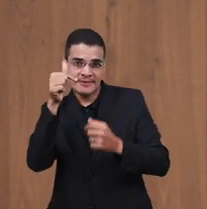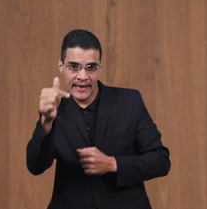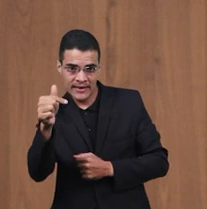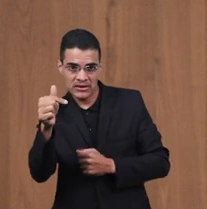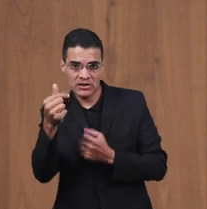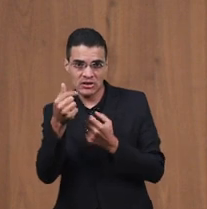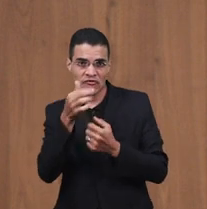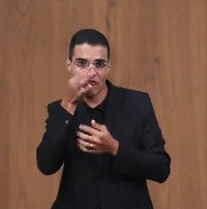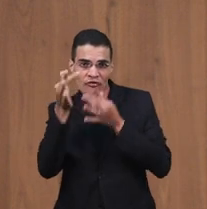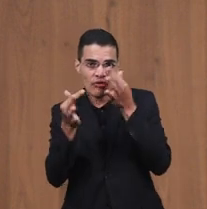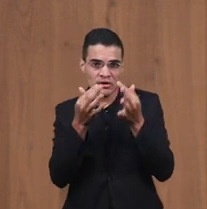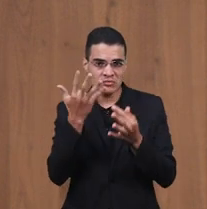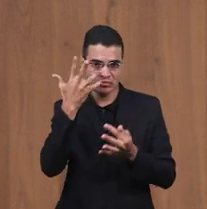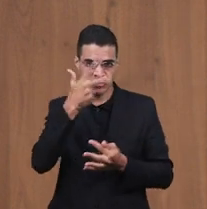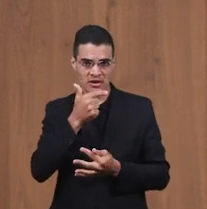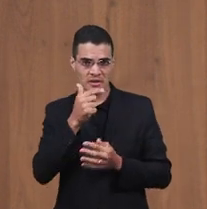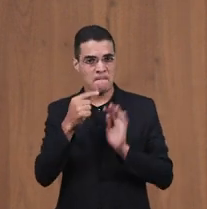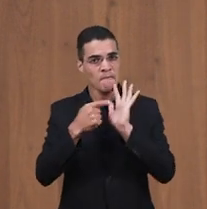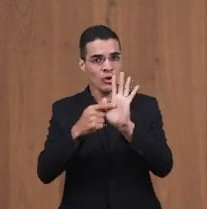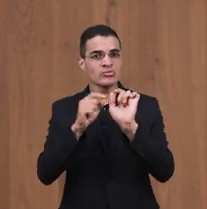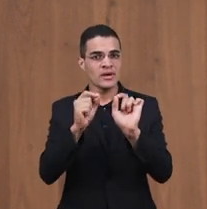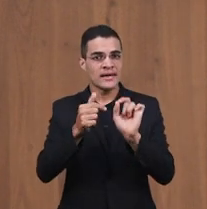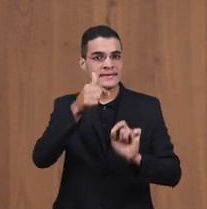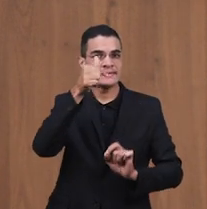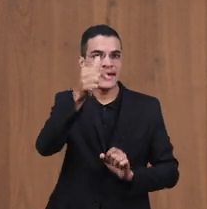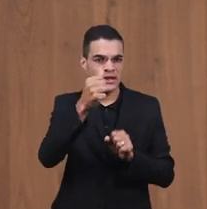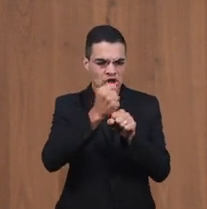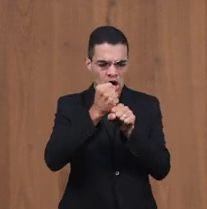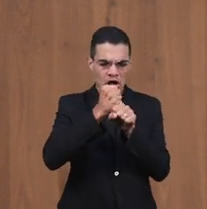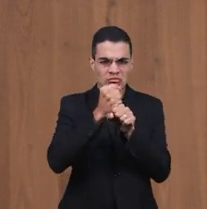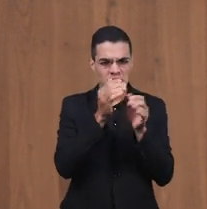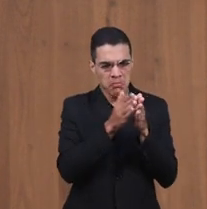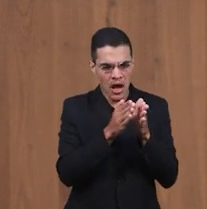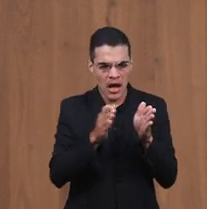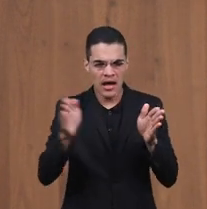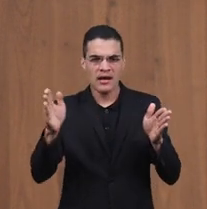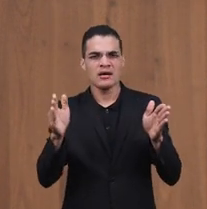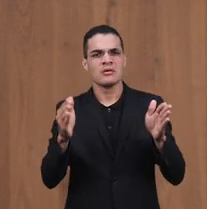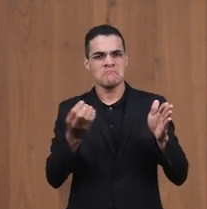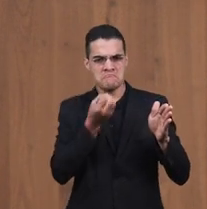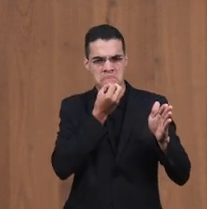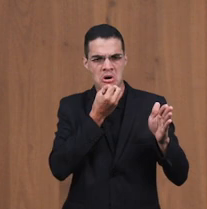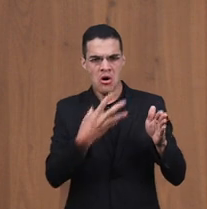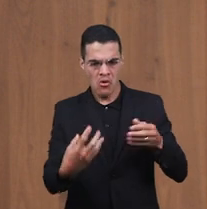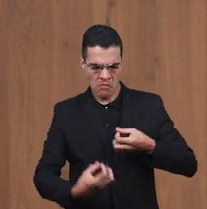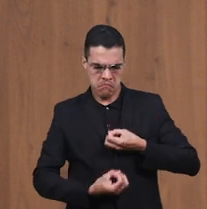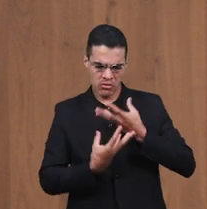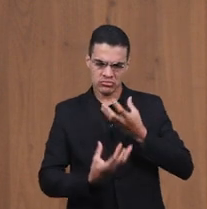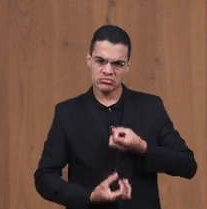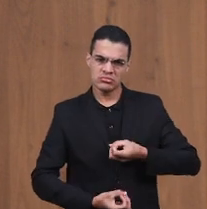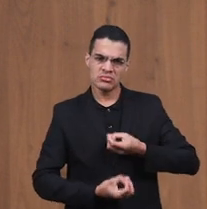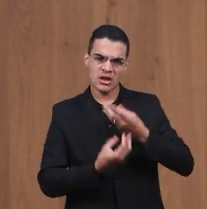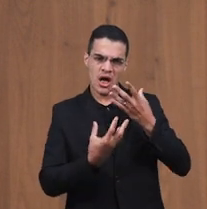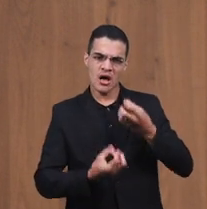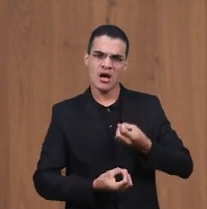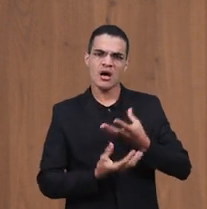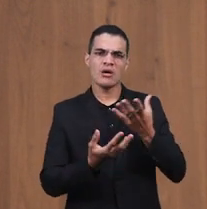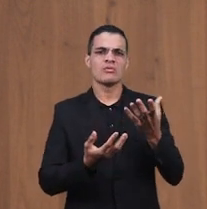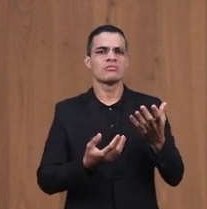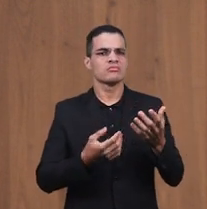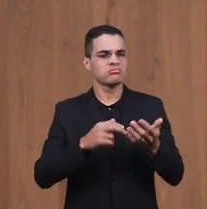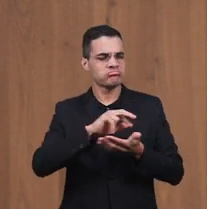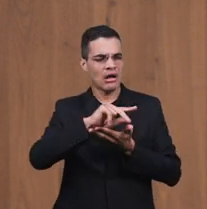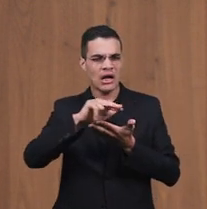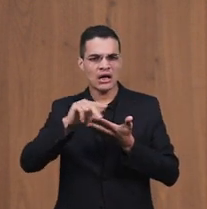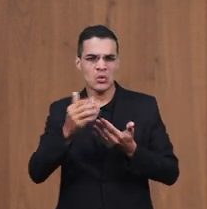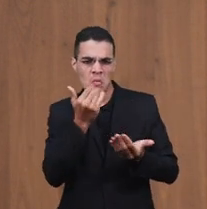fartas Falam de sete anos De muita fartura A produção vai ser muito